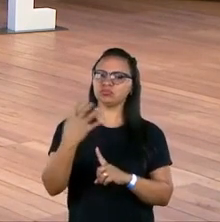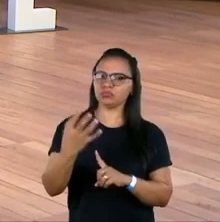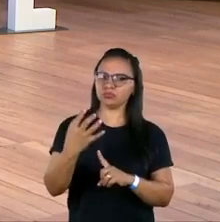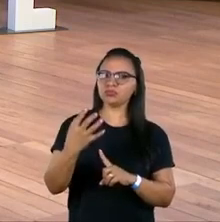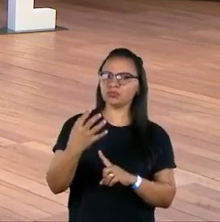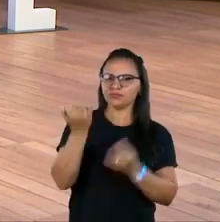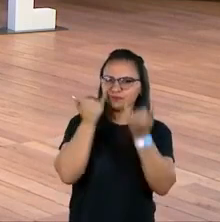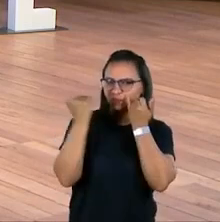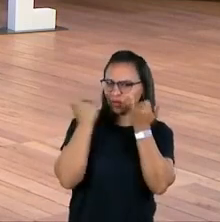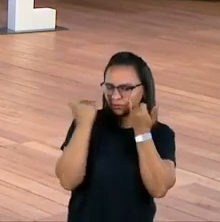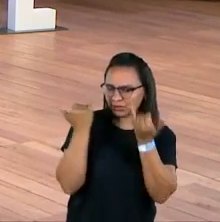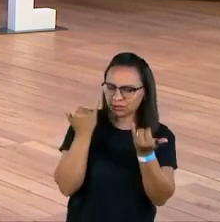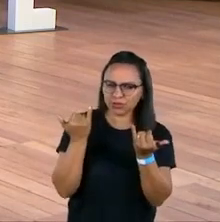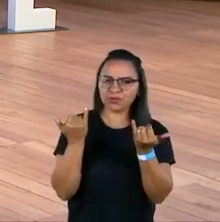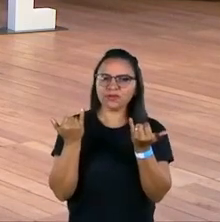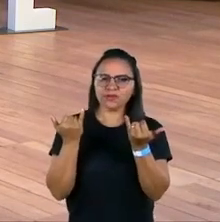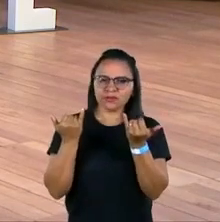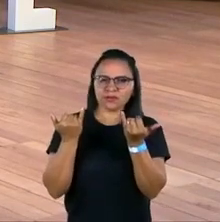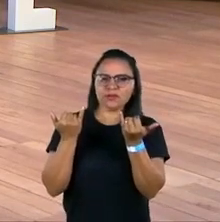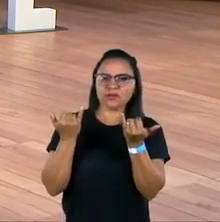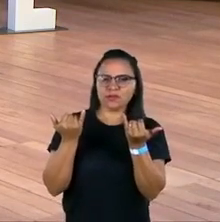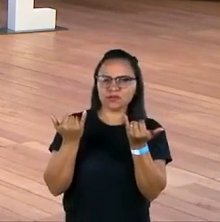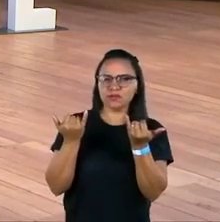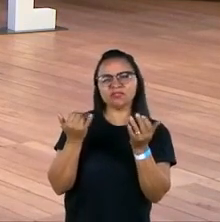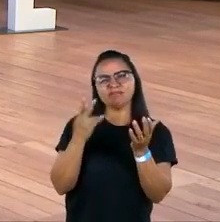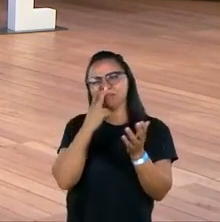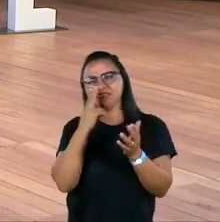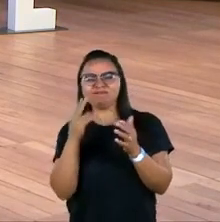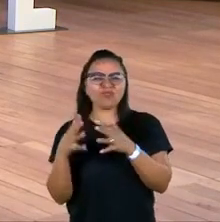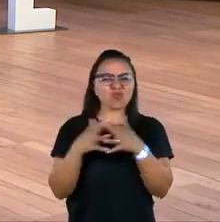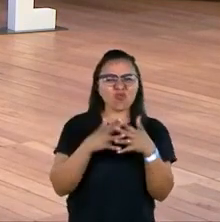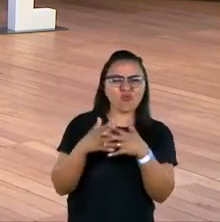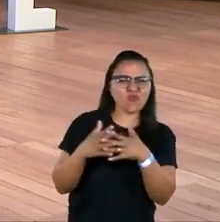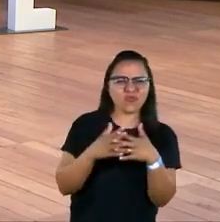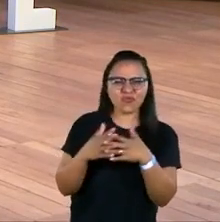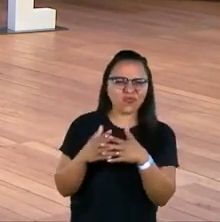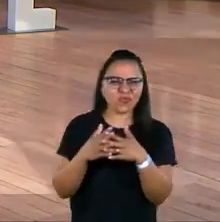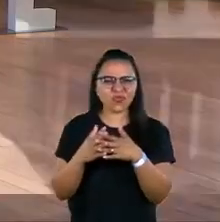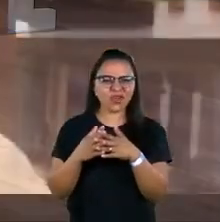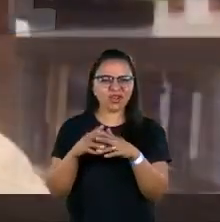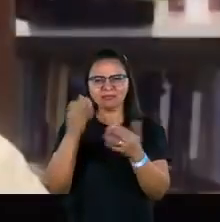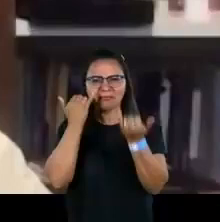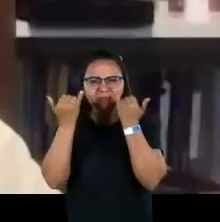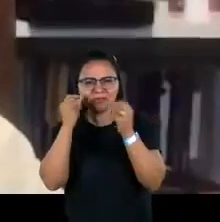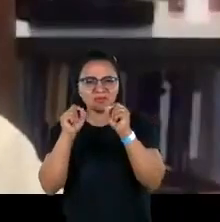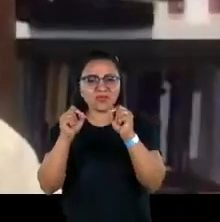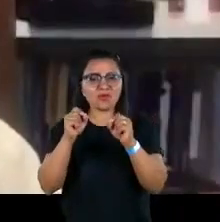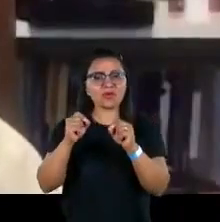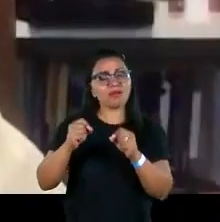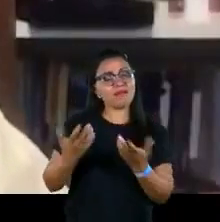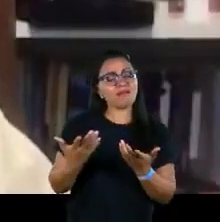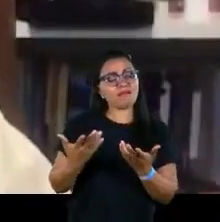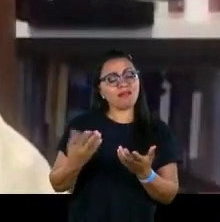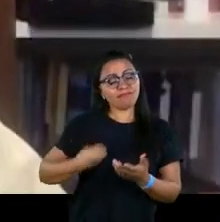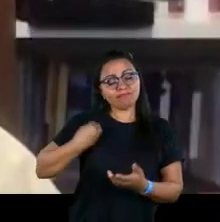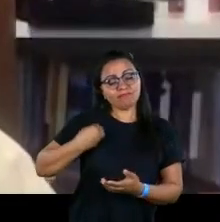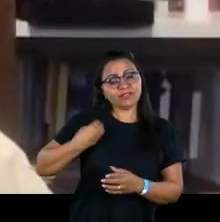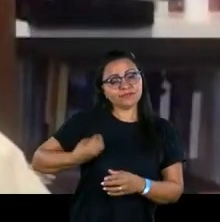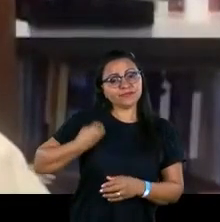informações muito contundentes, da realidade dos ameríndios,